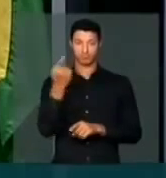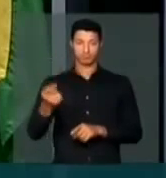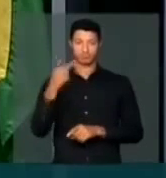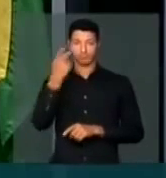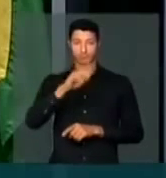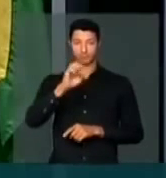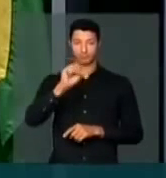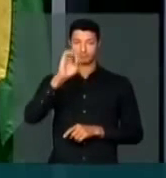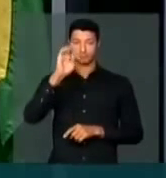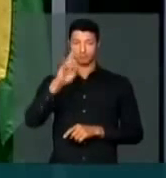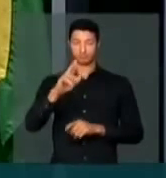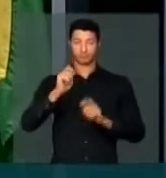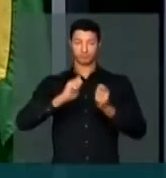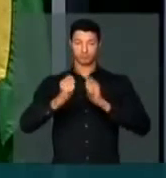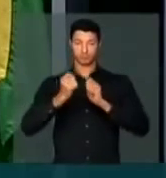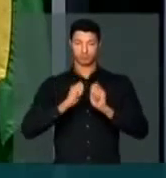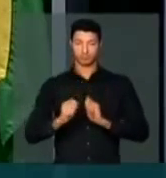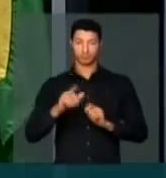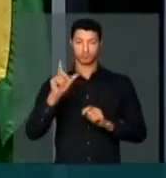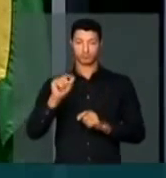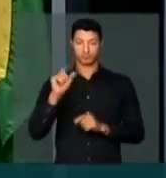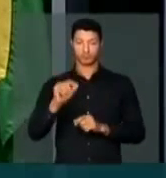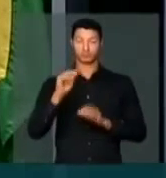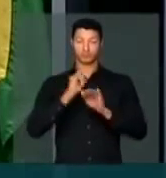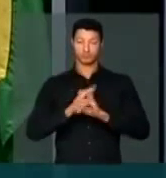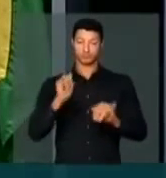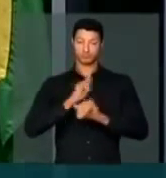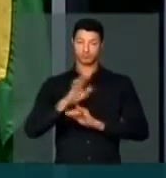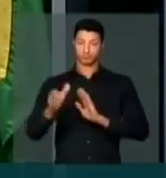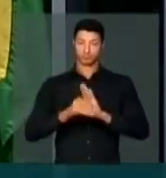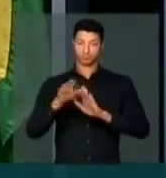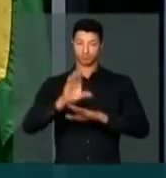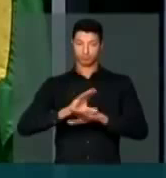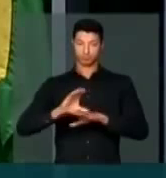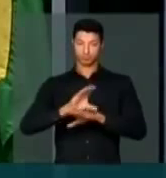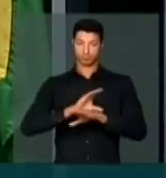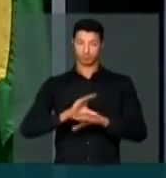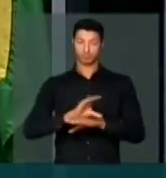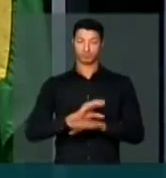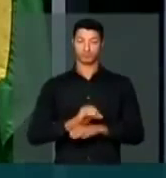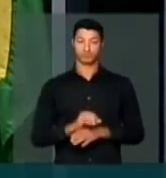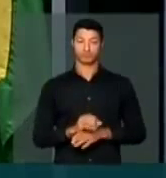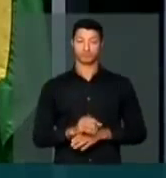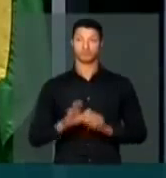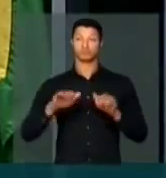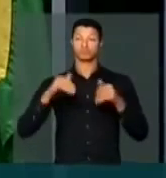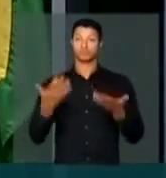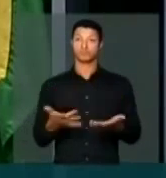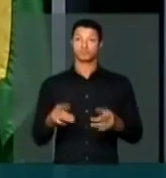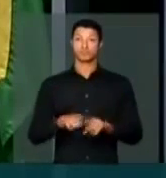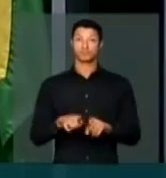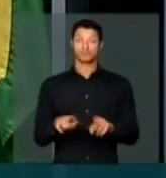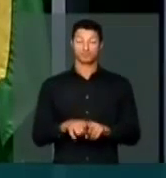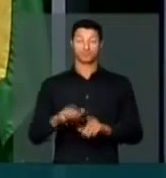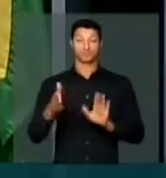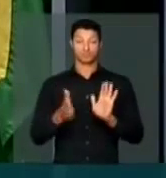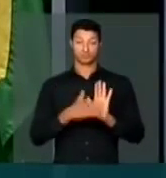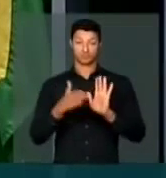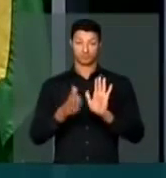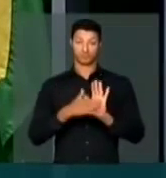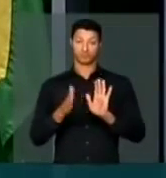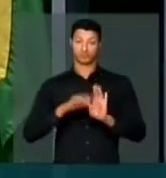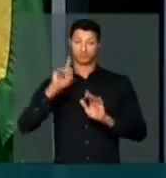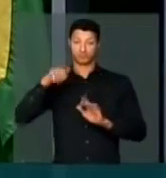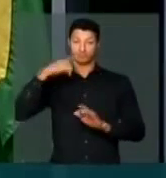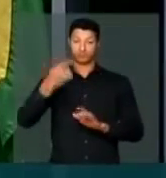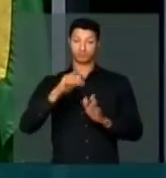um dos setores da administração. É isso que diz a emenda constitucional. E, além disso, a proposta,